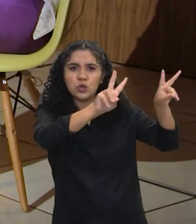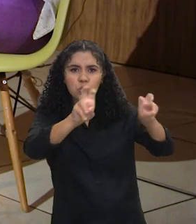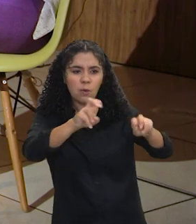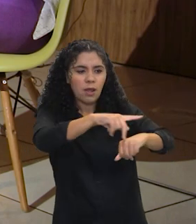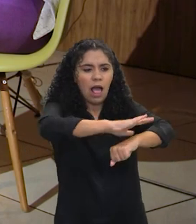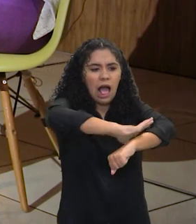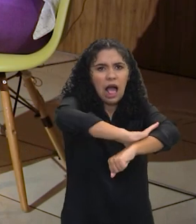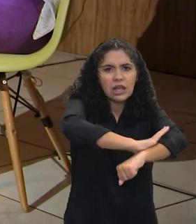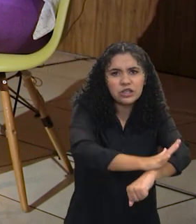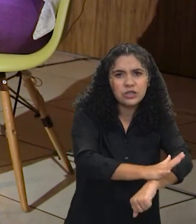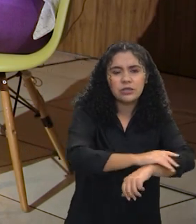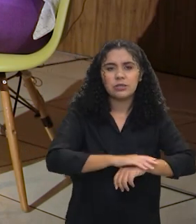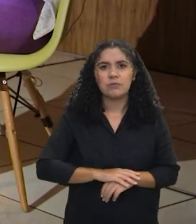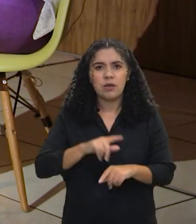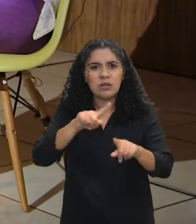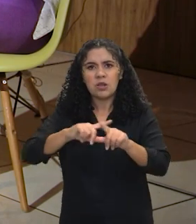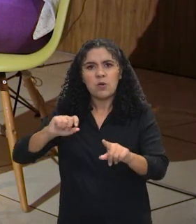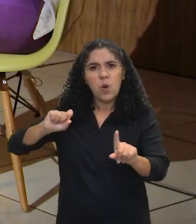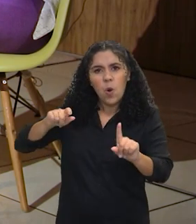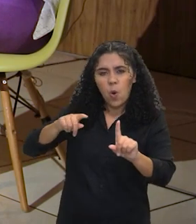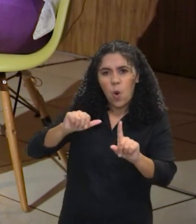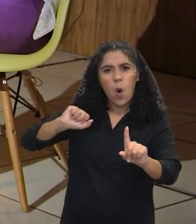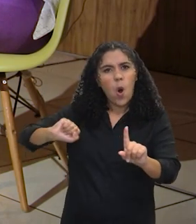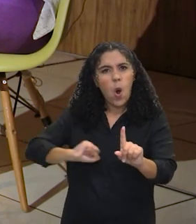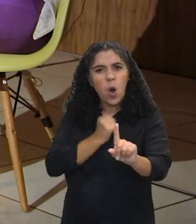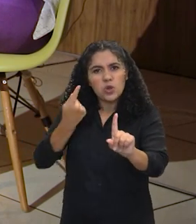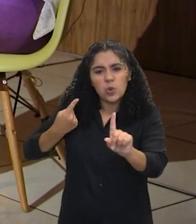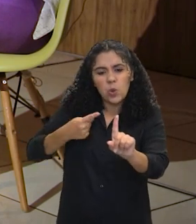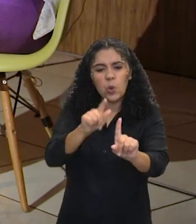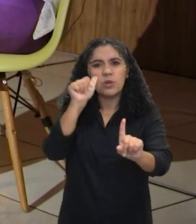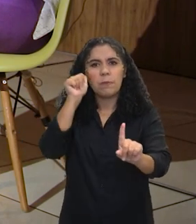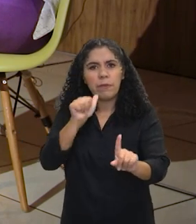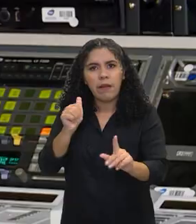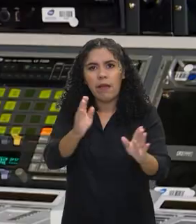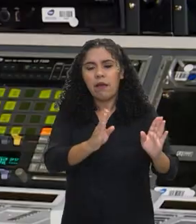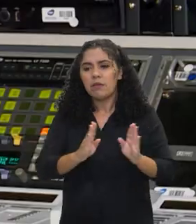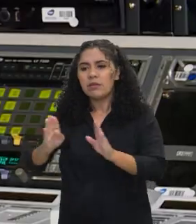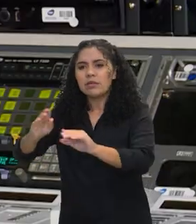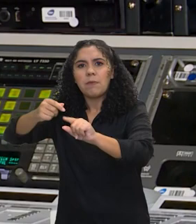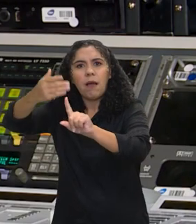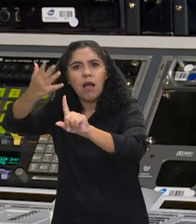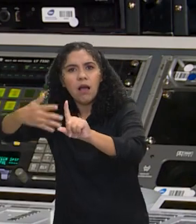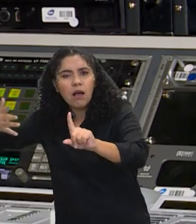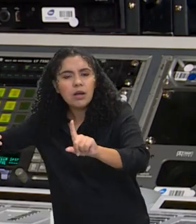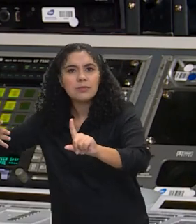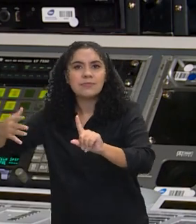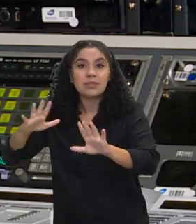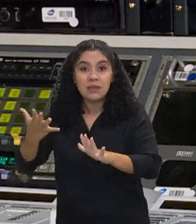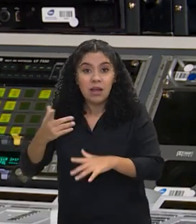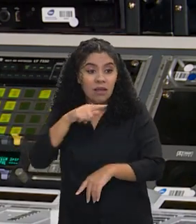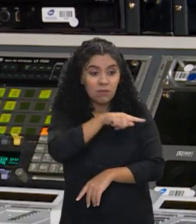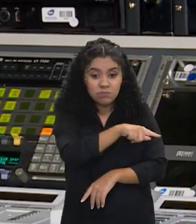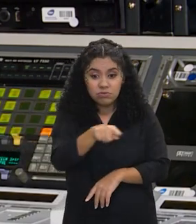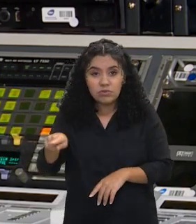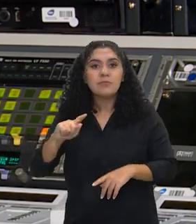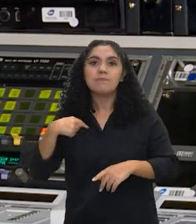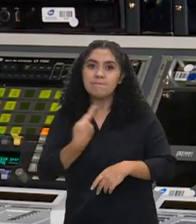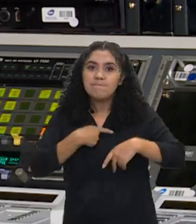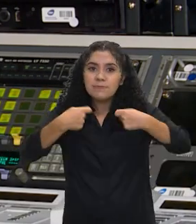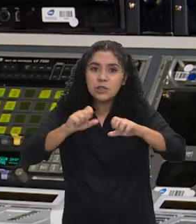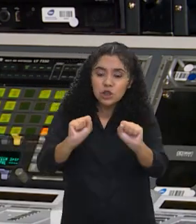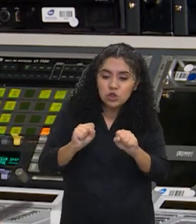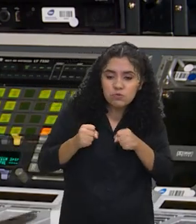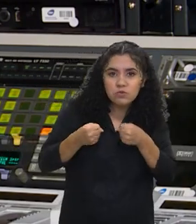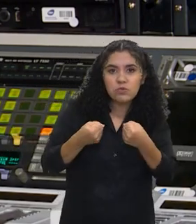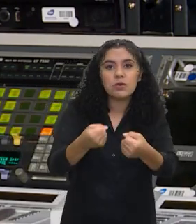racismo no ambiente digital, da misoginia no ambiente digital, do ataque à população LGBT, tudo isso requer esforços